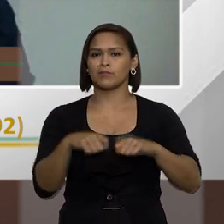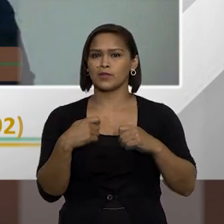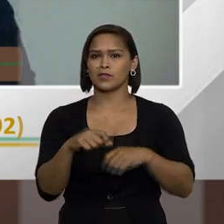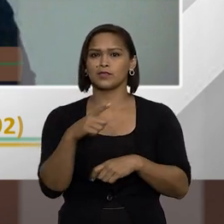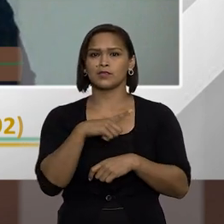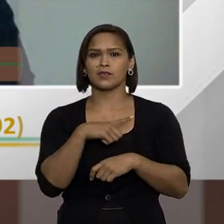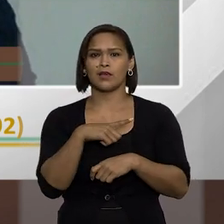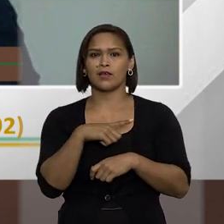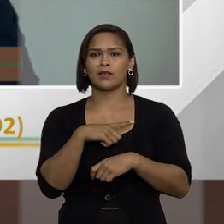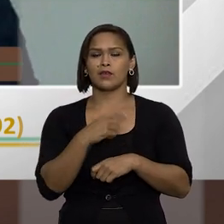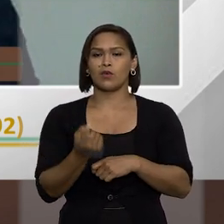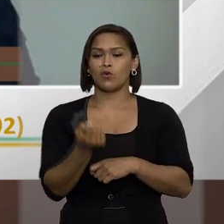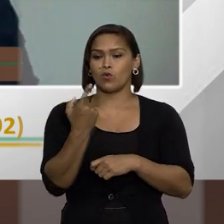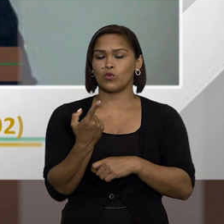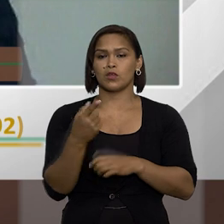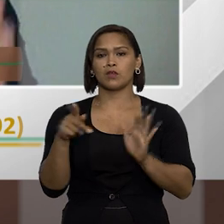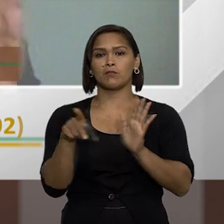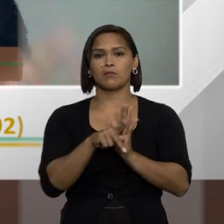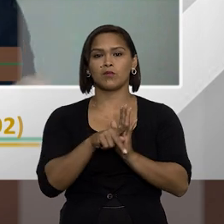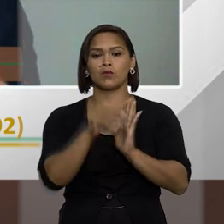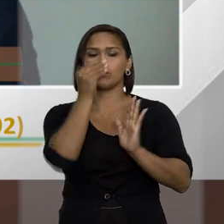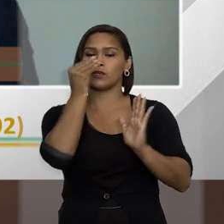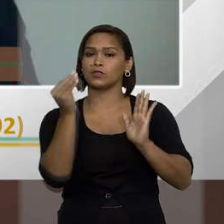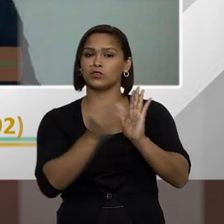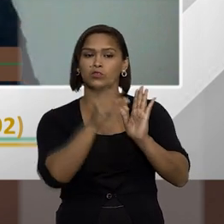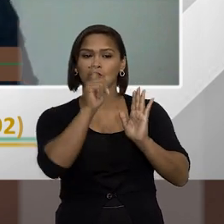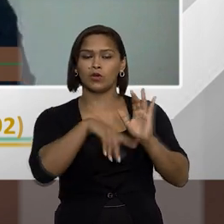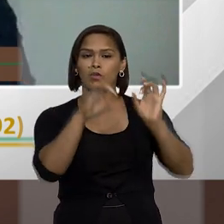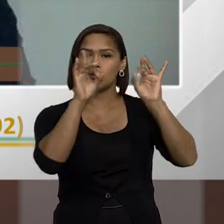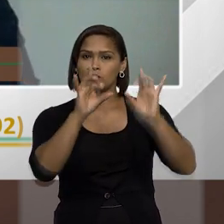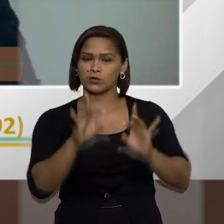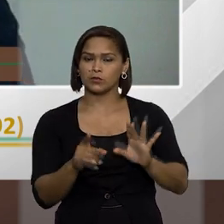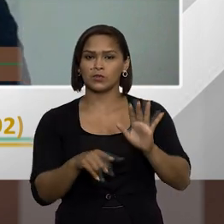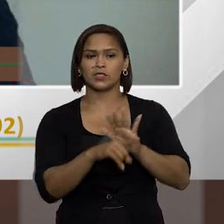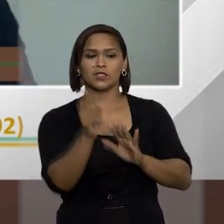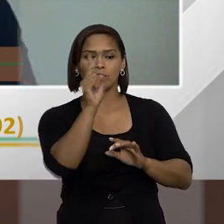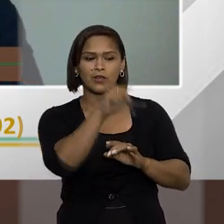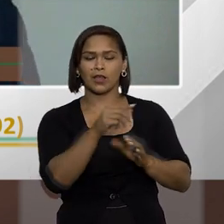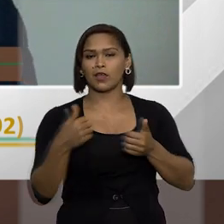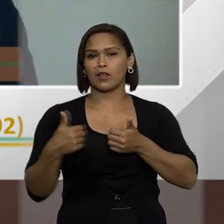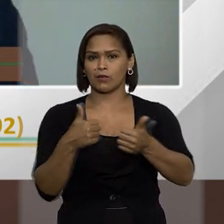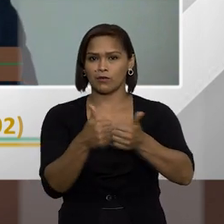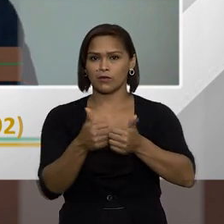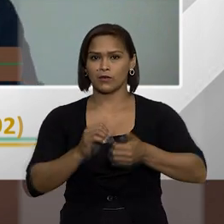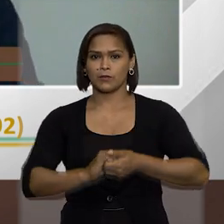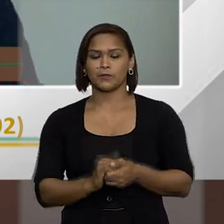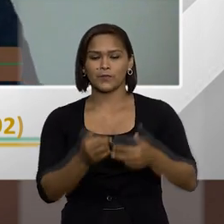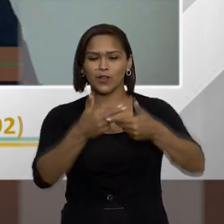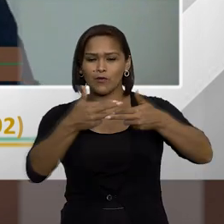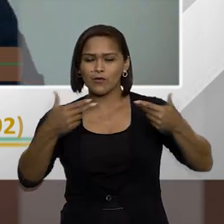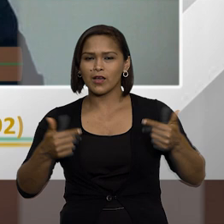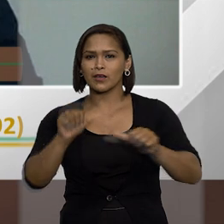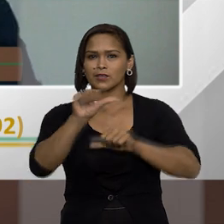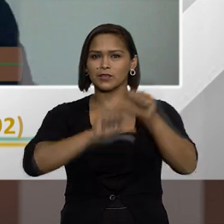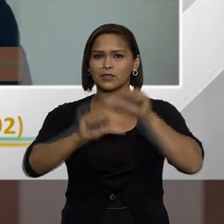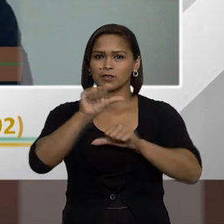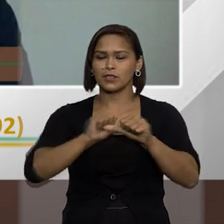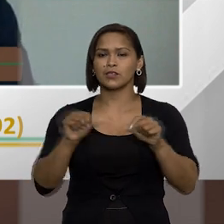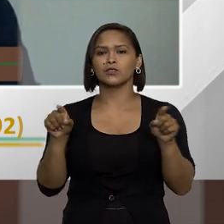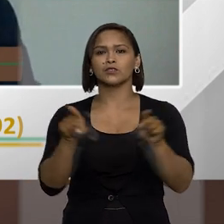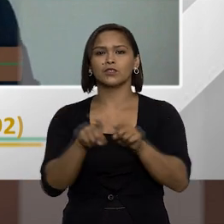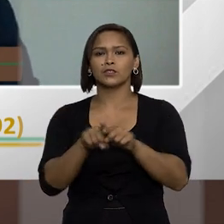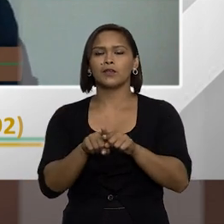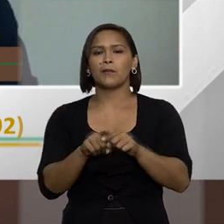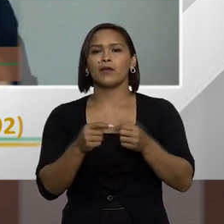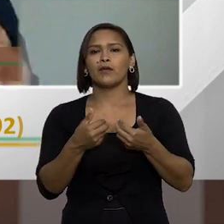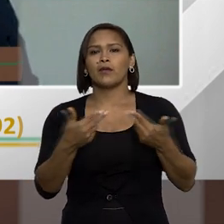necessidade de haver única e exclusivamente esse dolo, né, e o dolo específico em relação àquela conduta. Uma série de outras alterações,